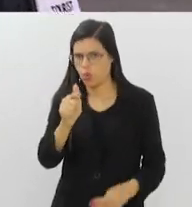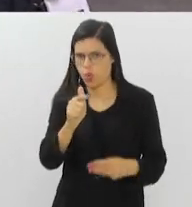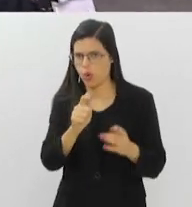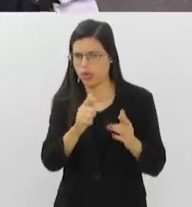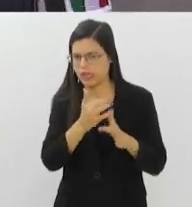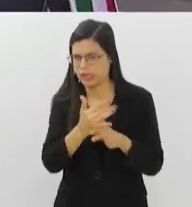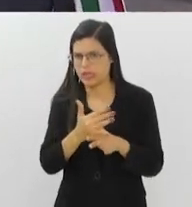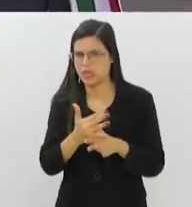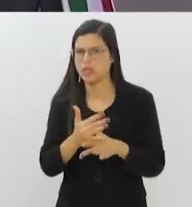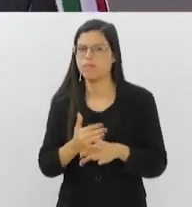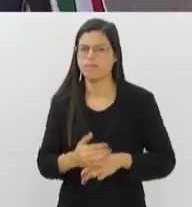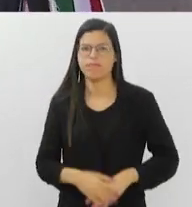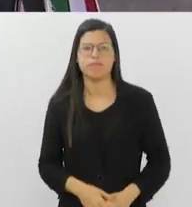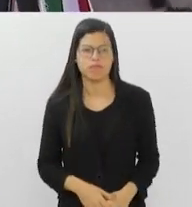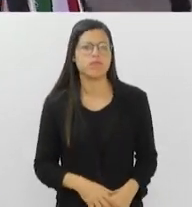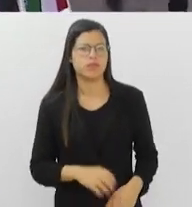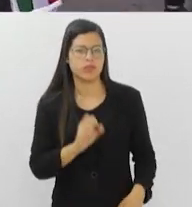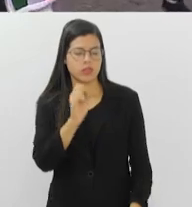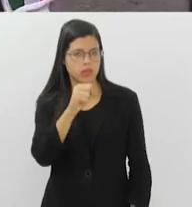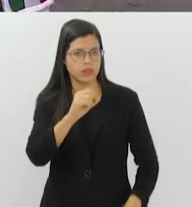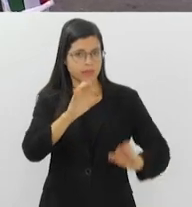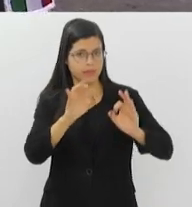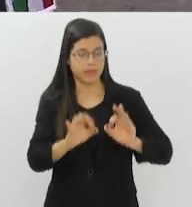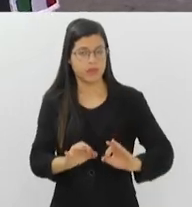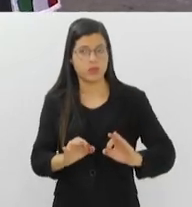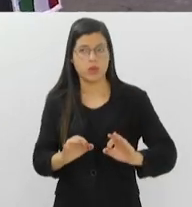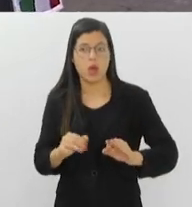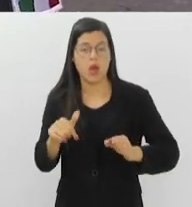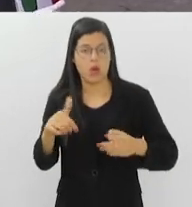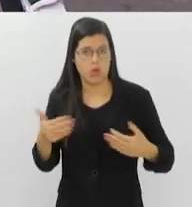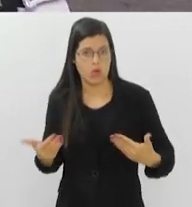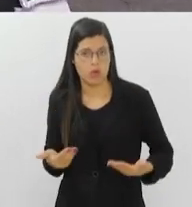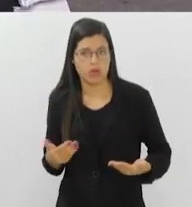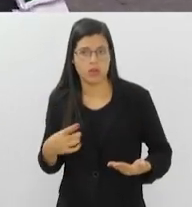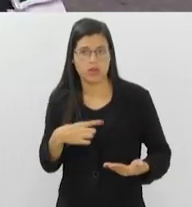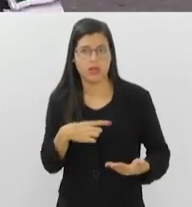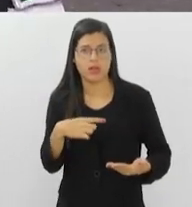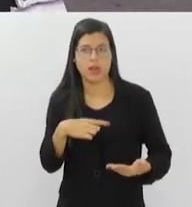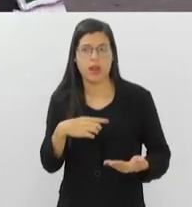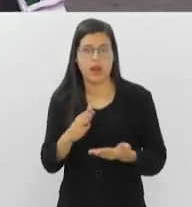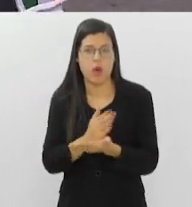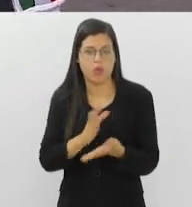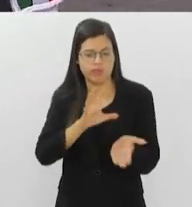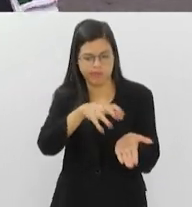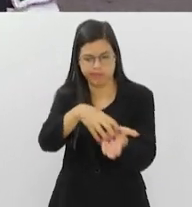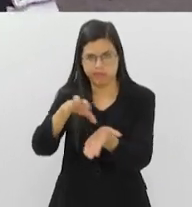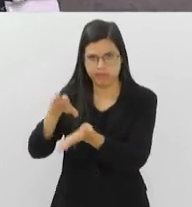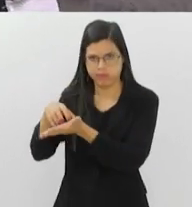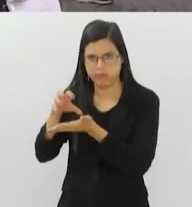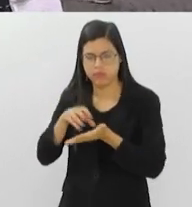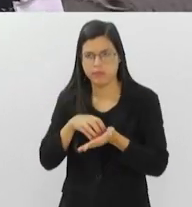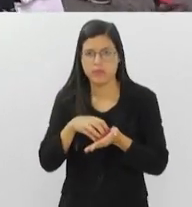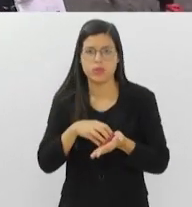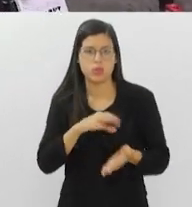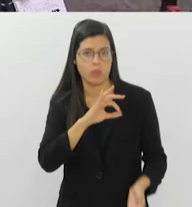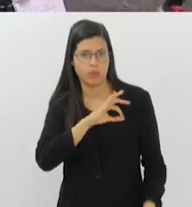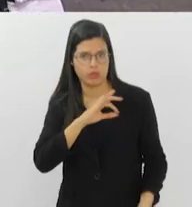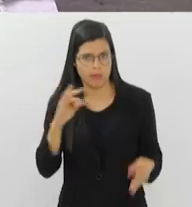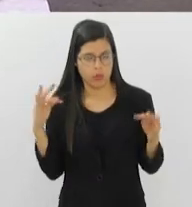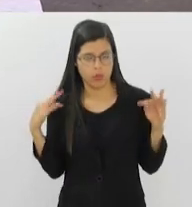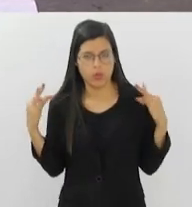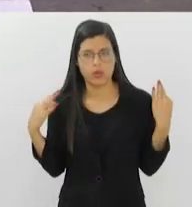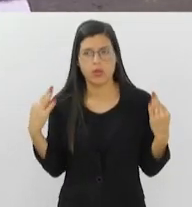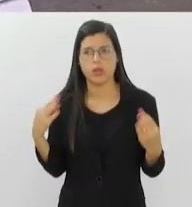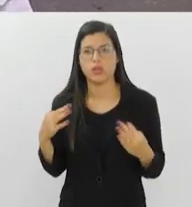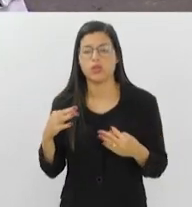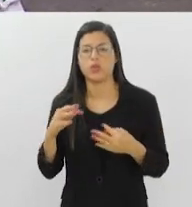Sim, com certeza. Atualmente o BP Tour já tem alguns destacamentos de polícia turística, de policiamento turístico, como na